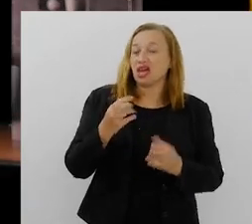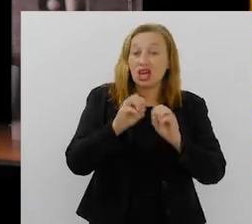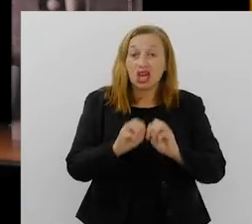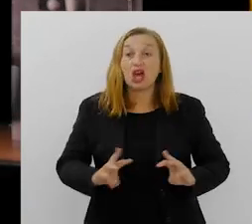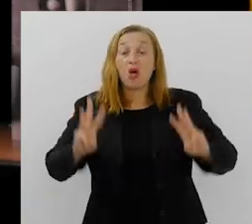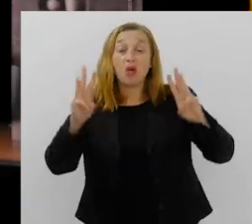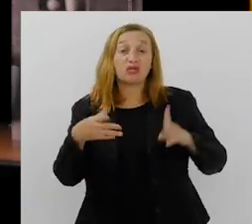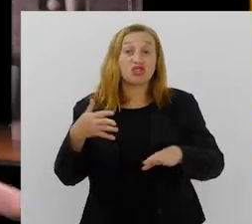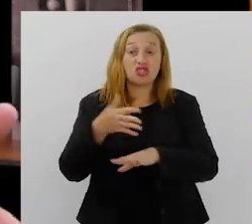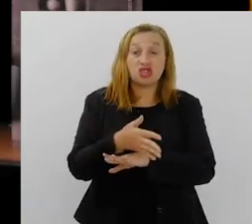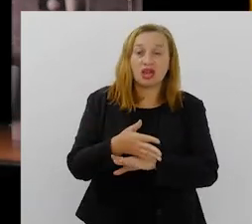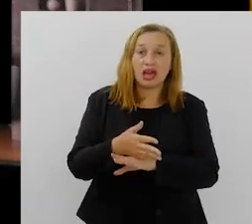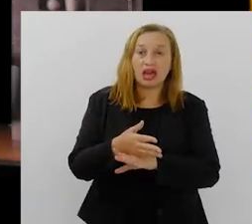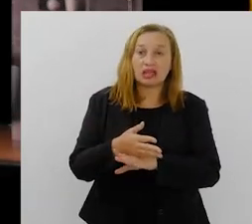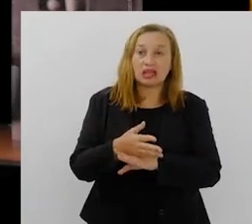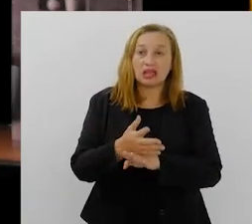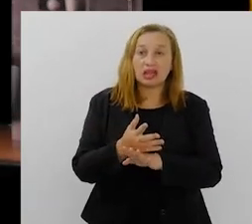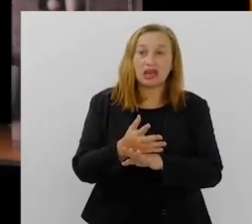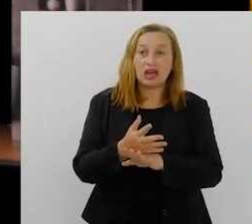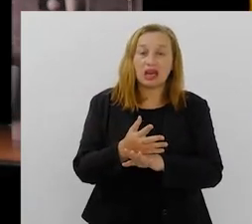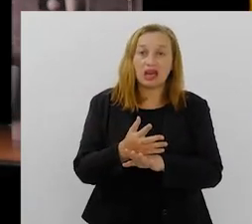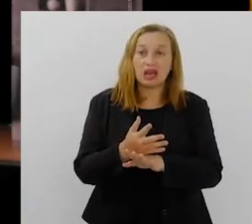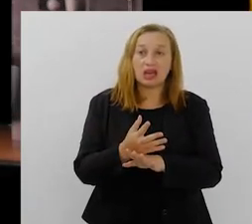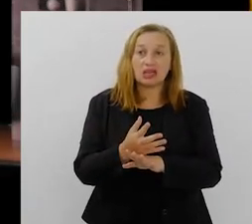chegado a essa conclusão.